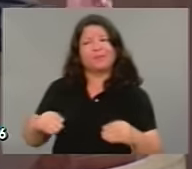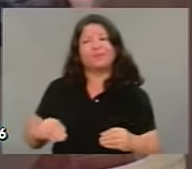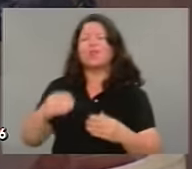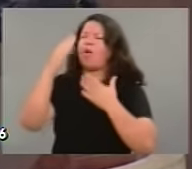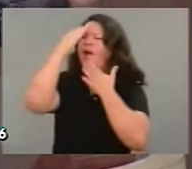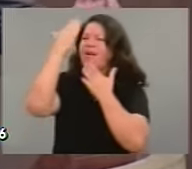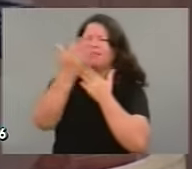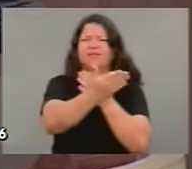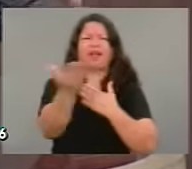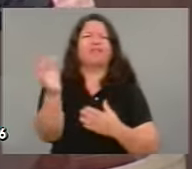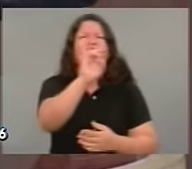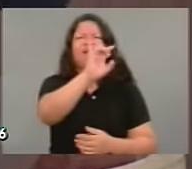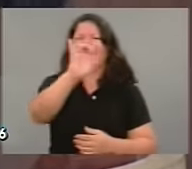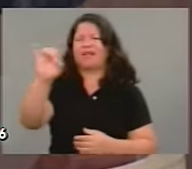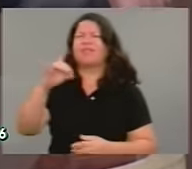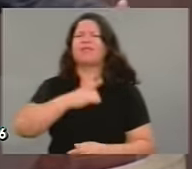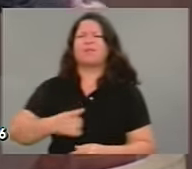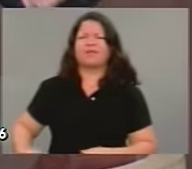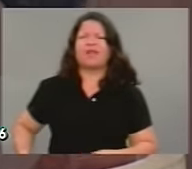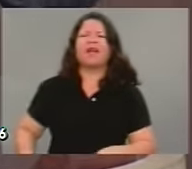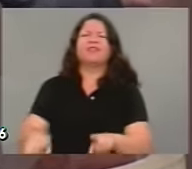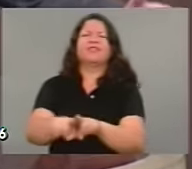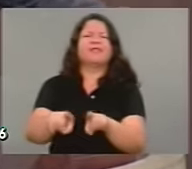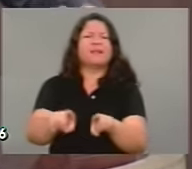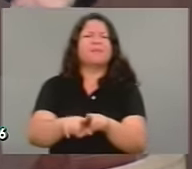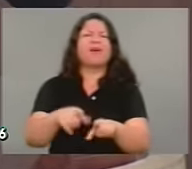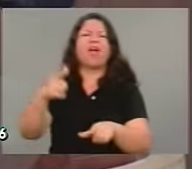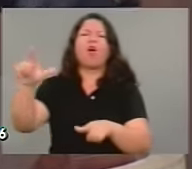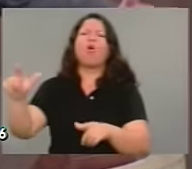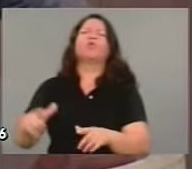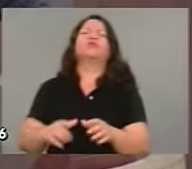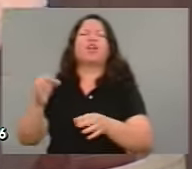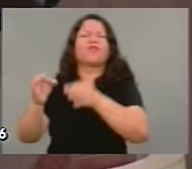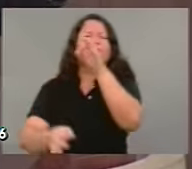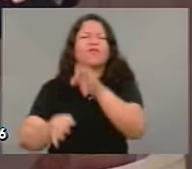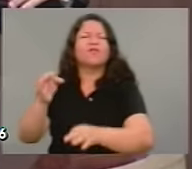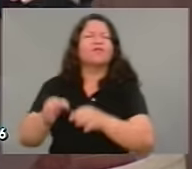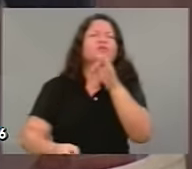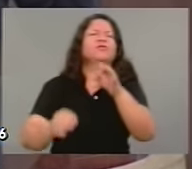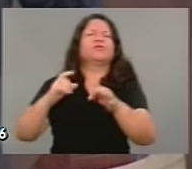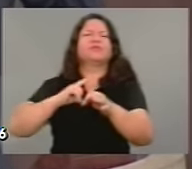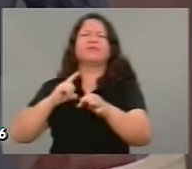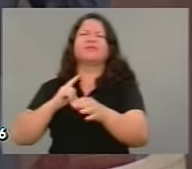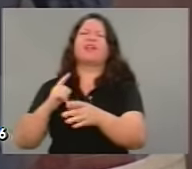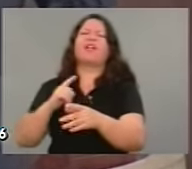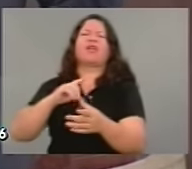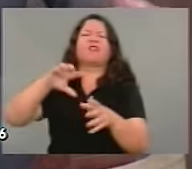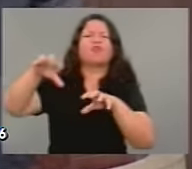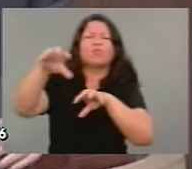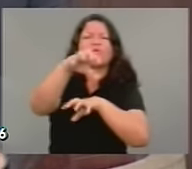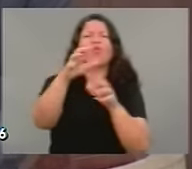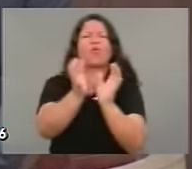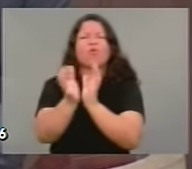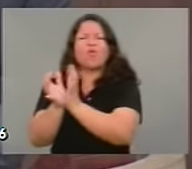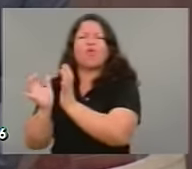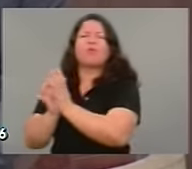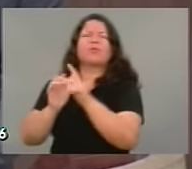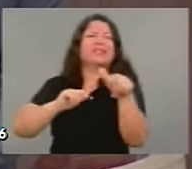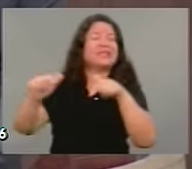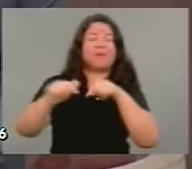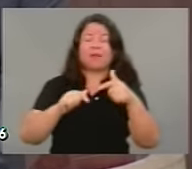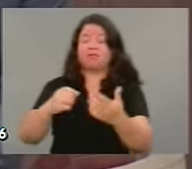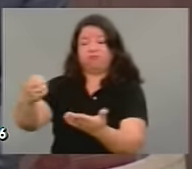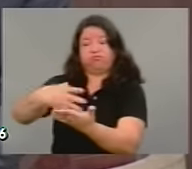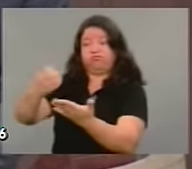agradecer muito aos movimentos, a RENAP, ao Fórum de Justiça, às organizações, aos trabalhadores, eu recebi